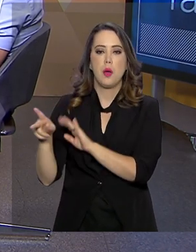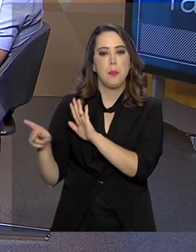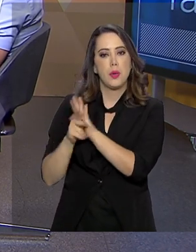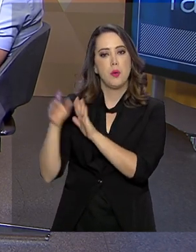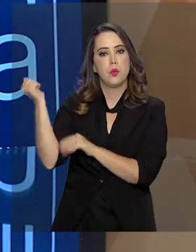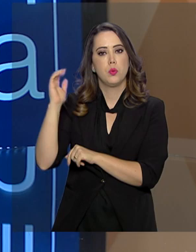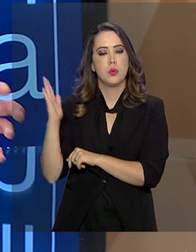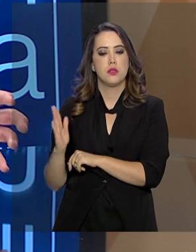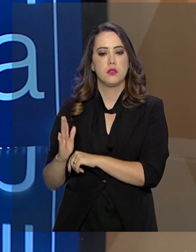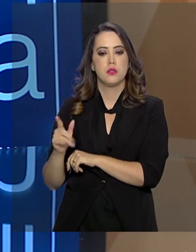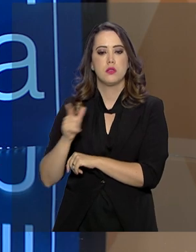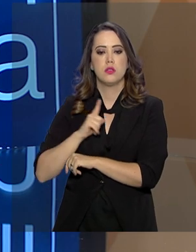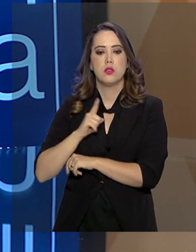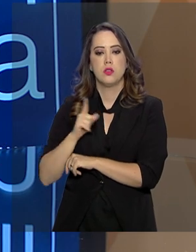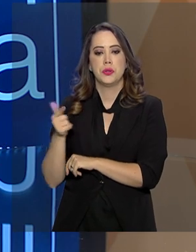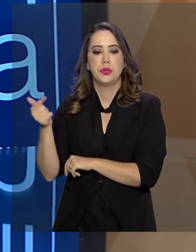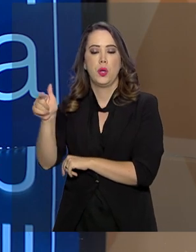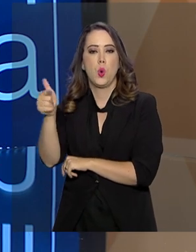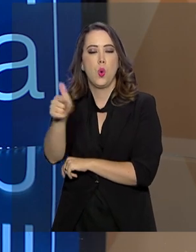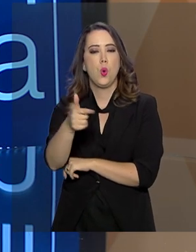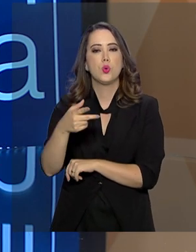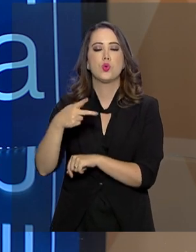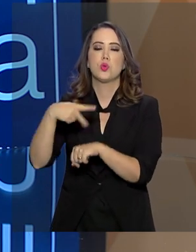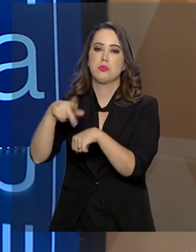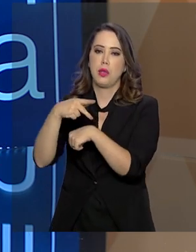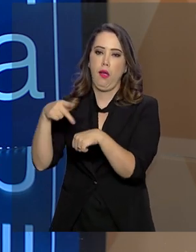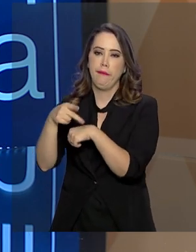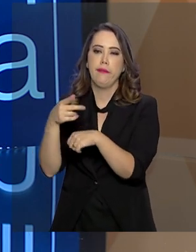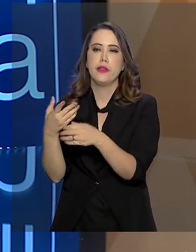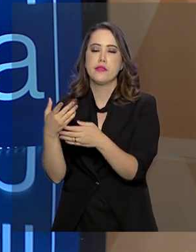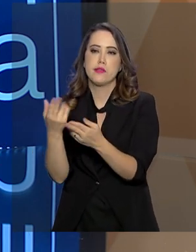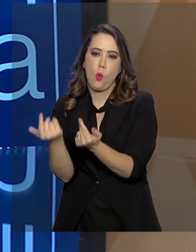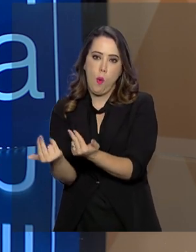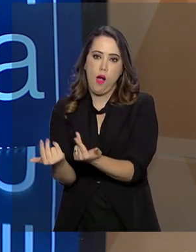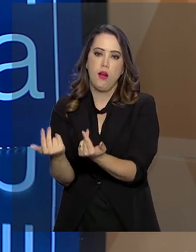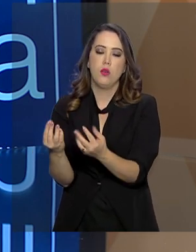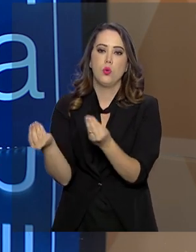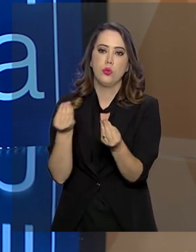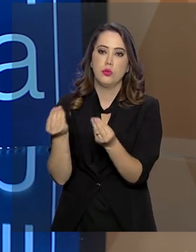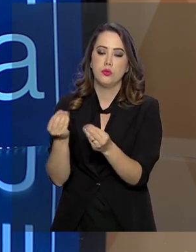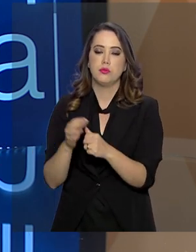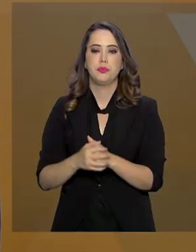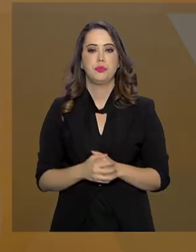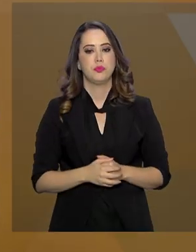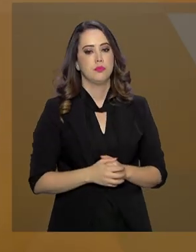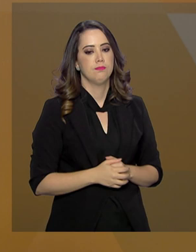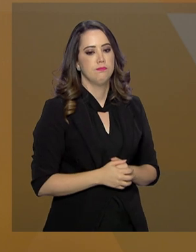brasileira ou tem inspiração também em outras nações? Como é que isso é tratado no programa?